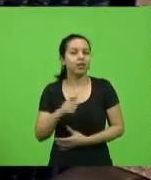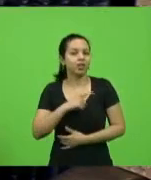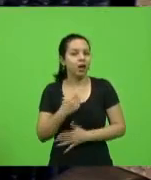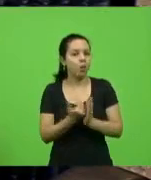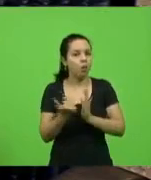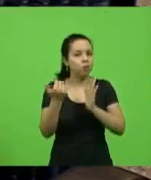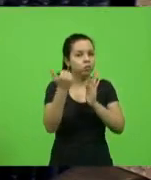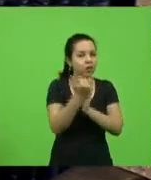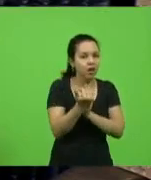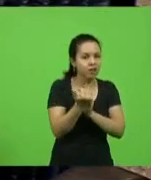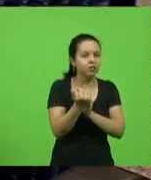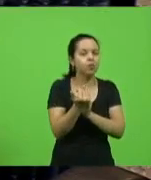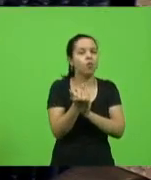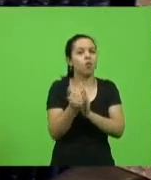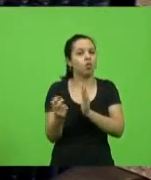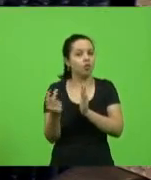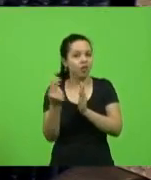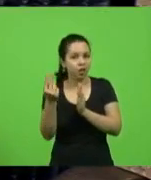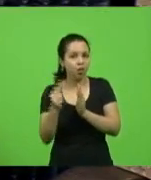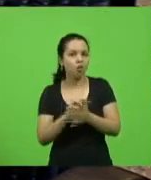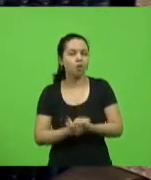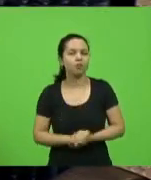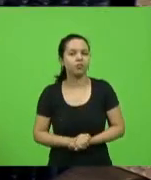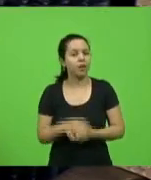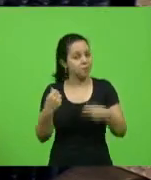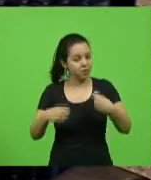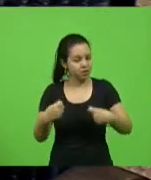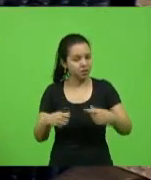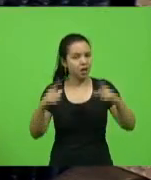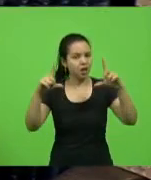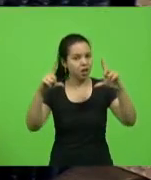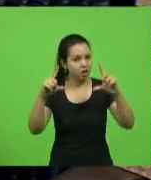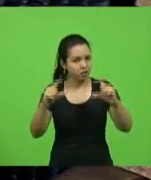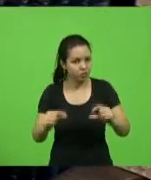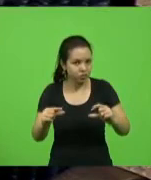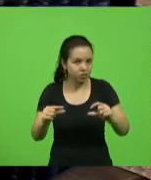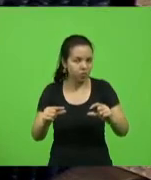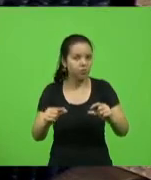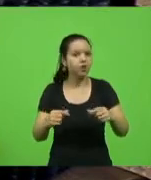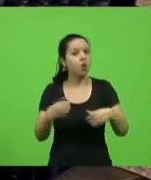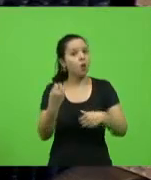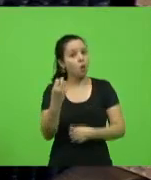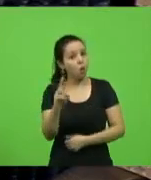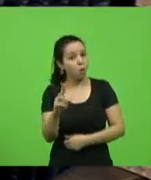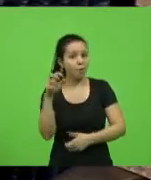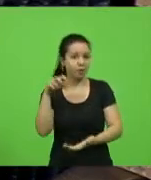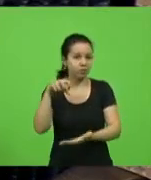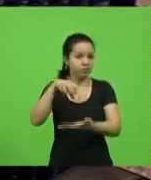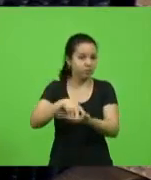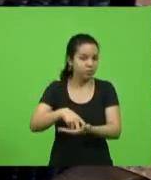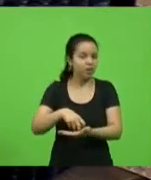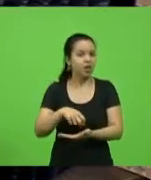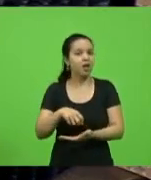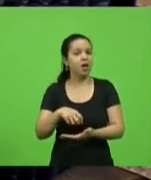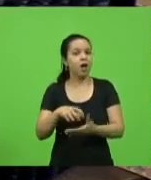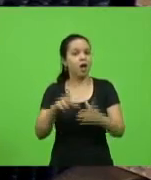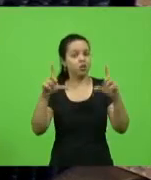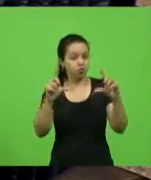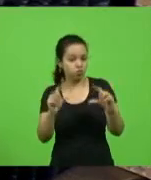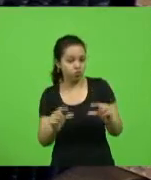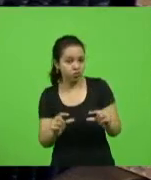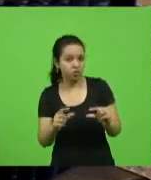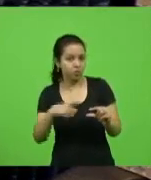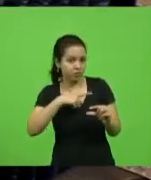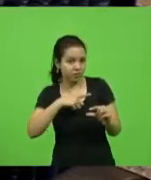valor das ações, também teria que haver uma redução ou uma penalidade penalidade quando há redução do valor das ações ou quando